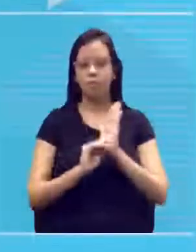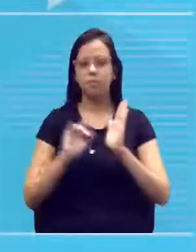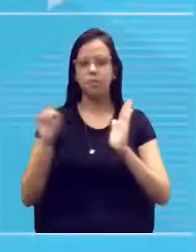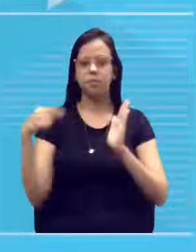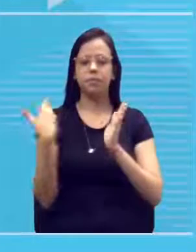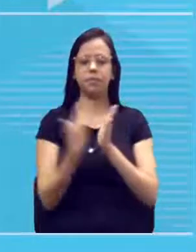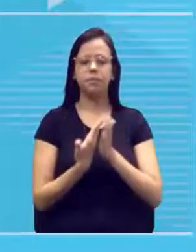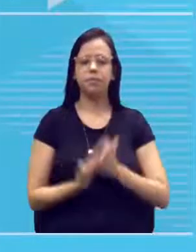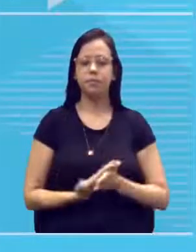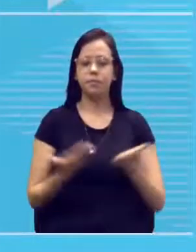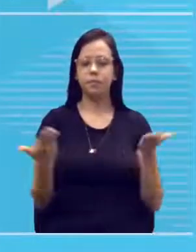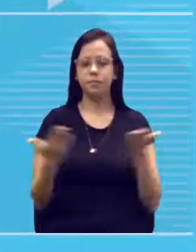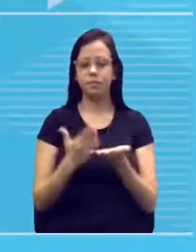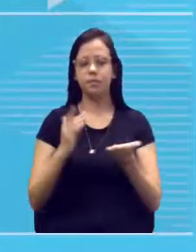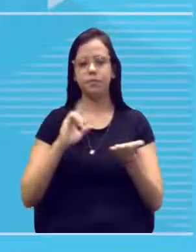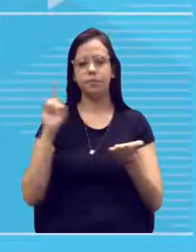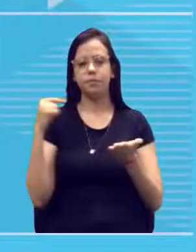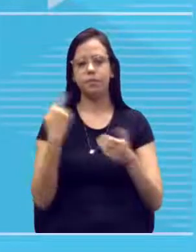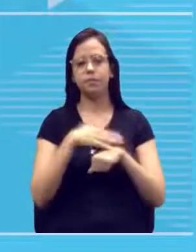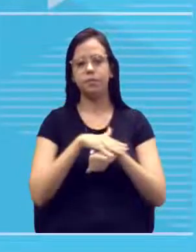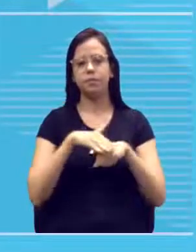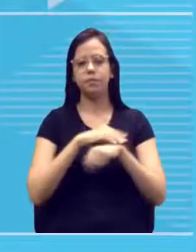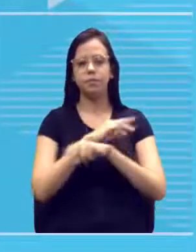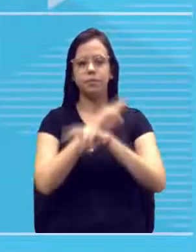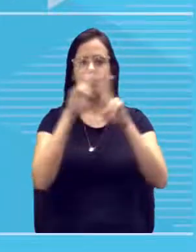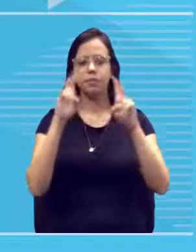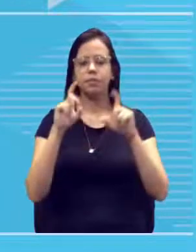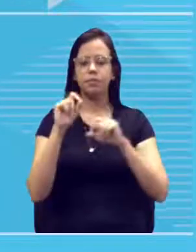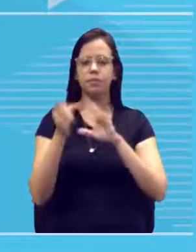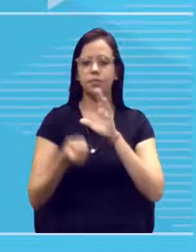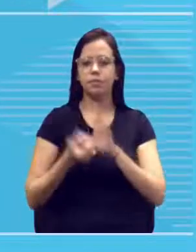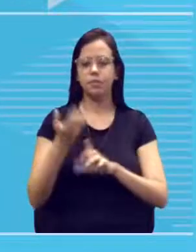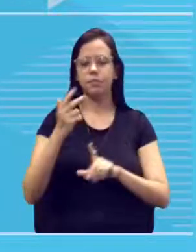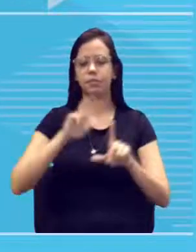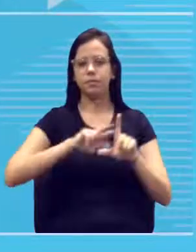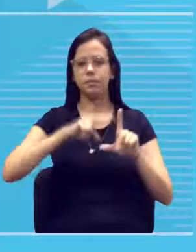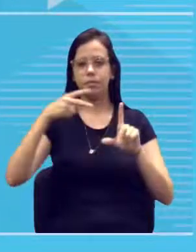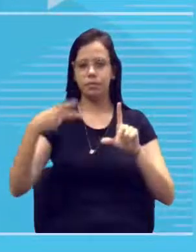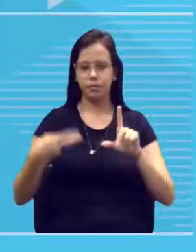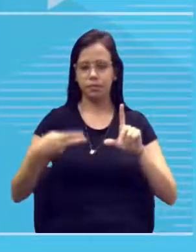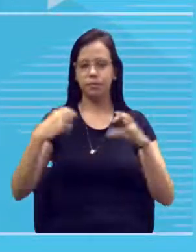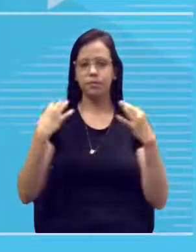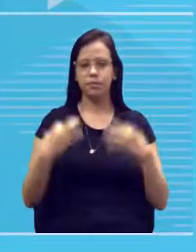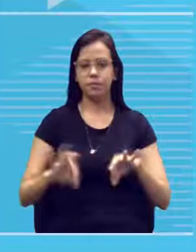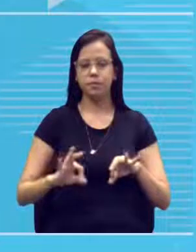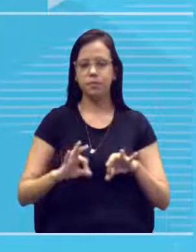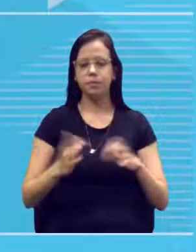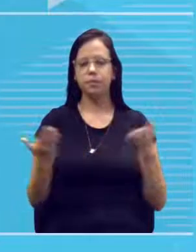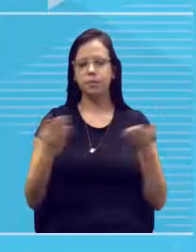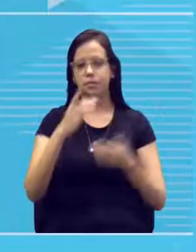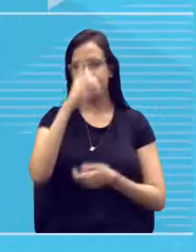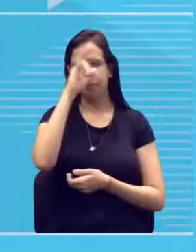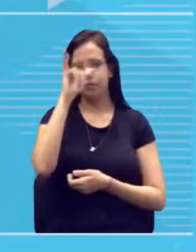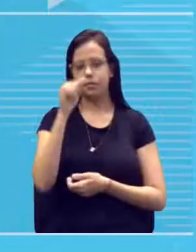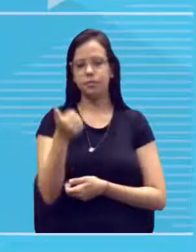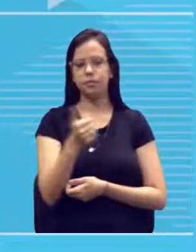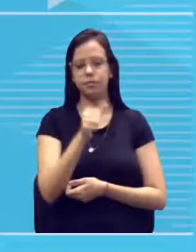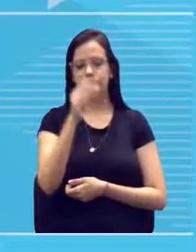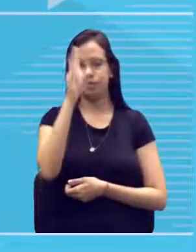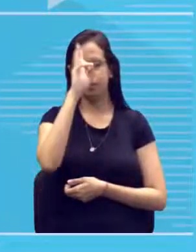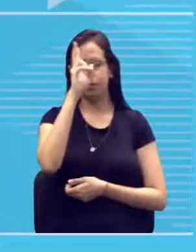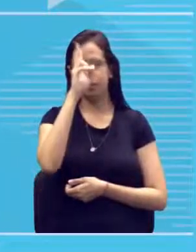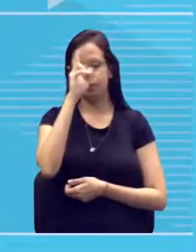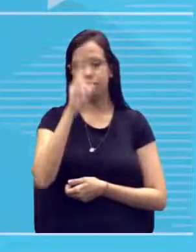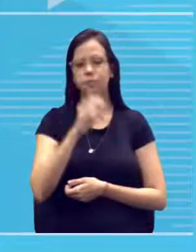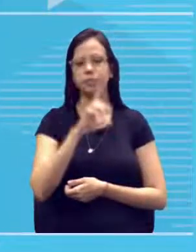aula de hoje. A vai falar um pouquinho sobre a ideia da Construindo Heredogramas, tá? Hoje, dia 11, segunda-feira, dia